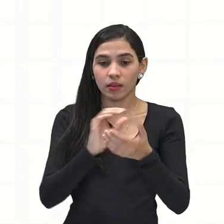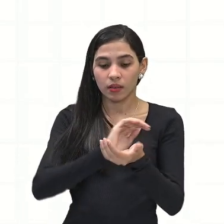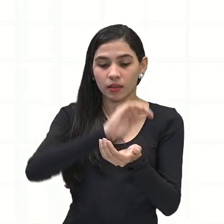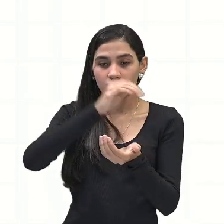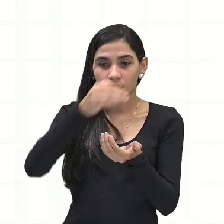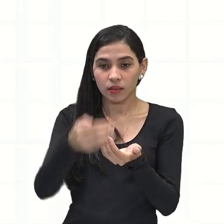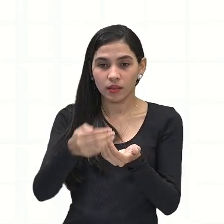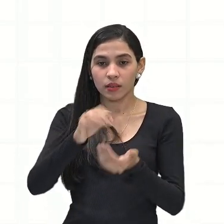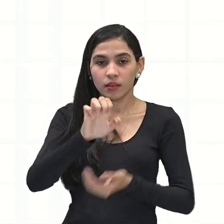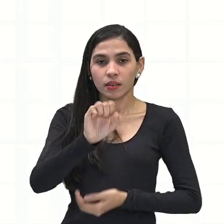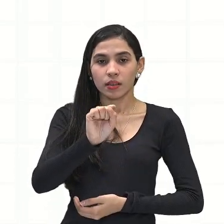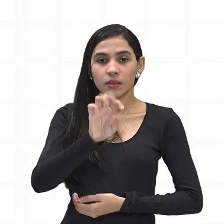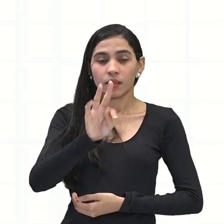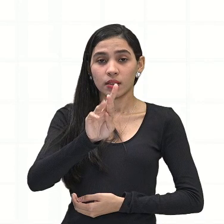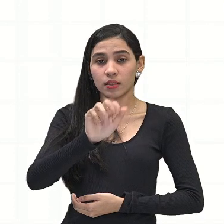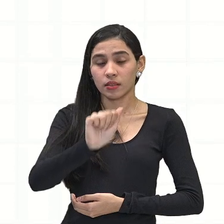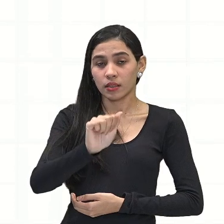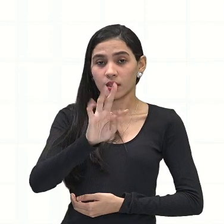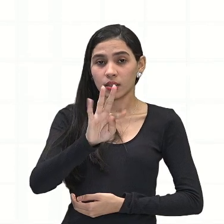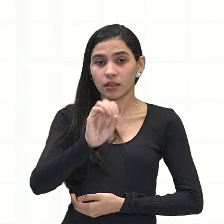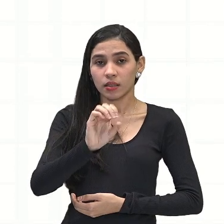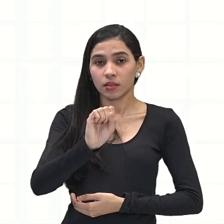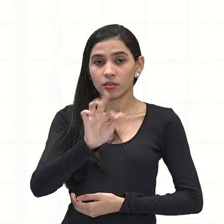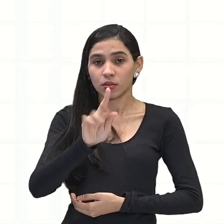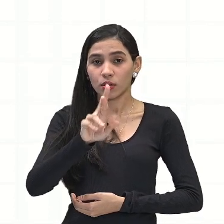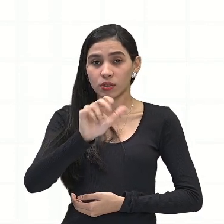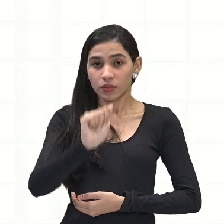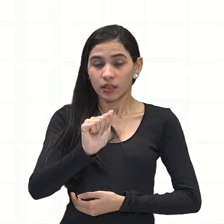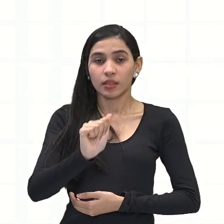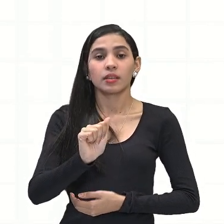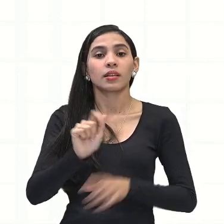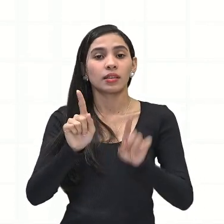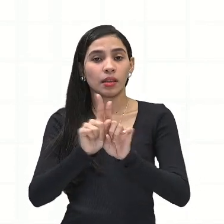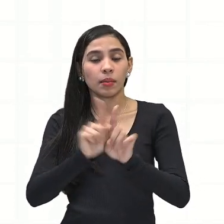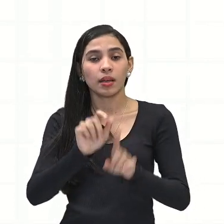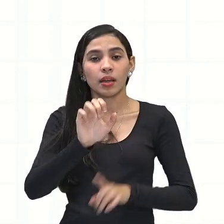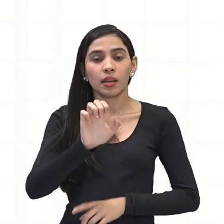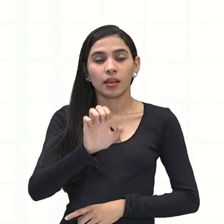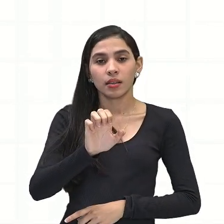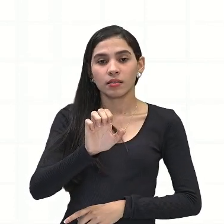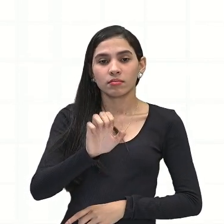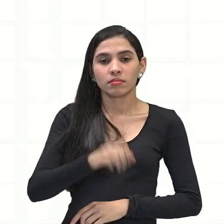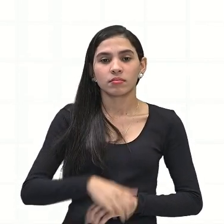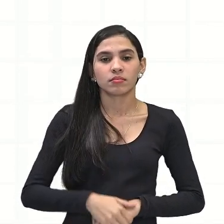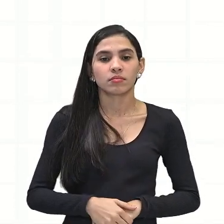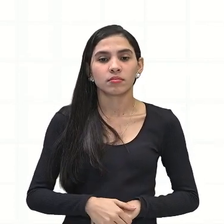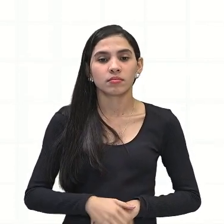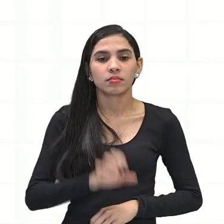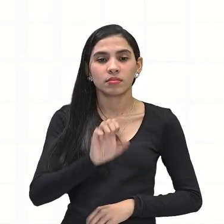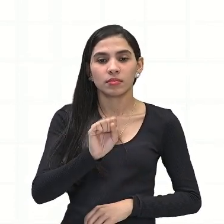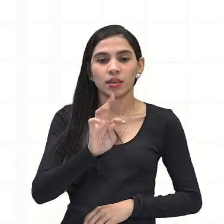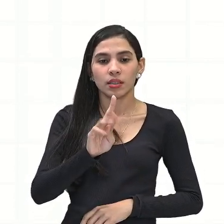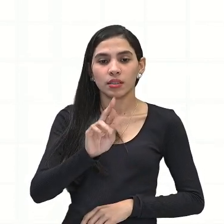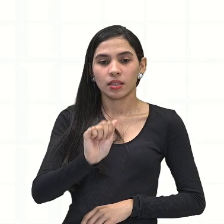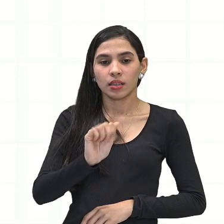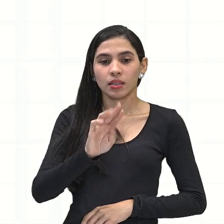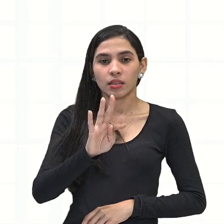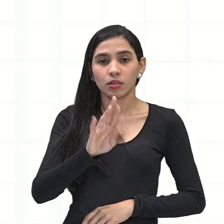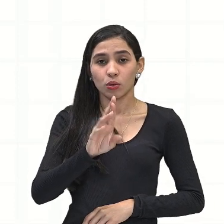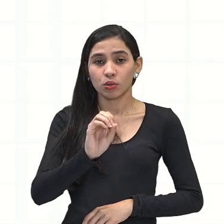a estratosfera e na estratosfera, como eu comentei com vocês, é onde está a maior